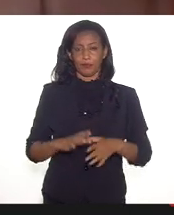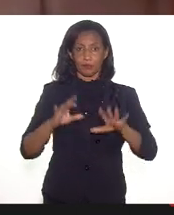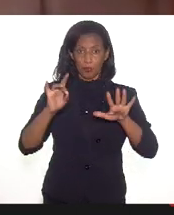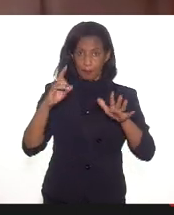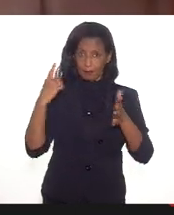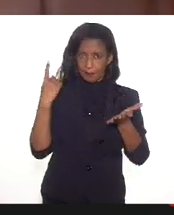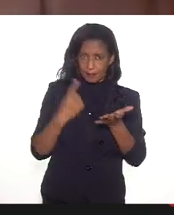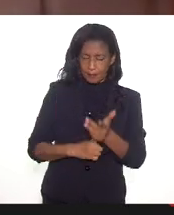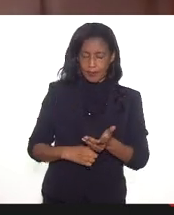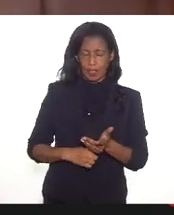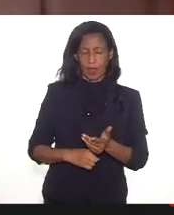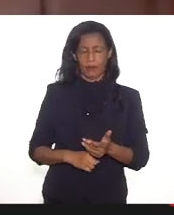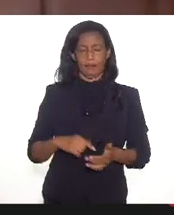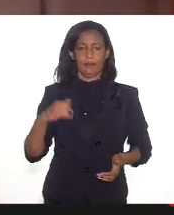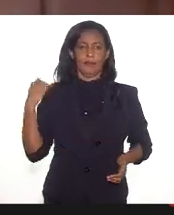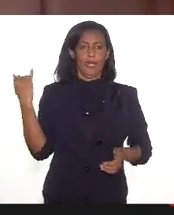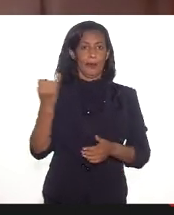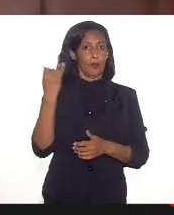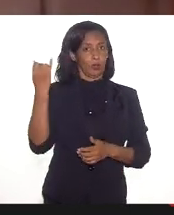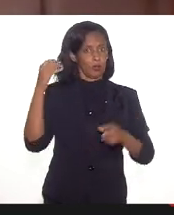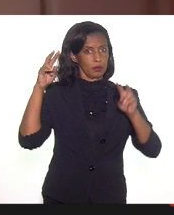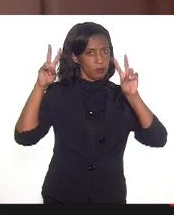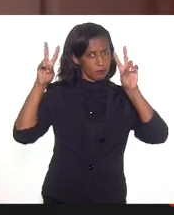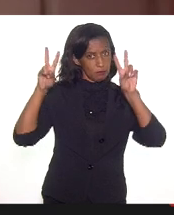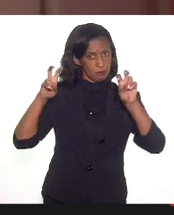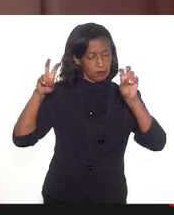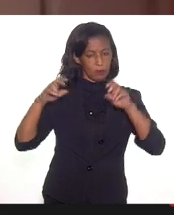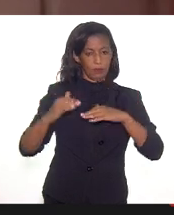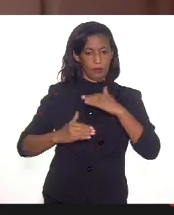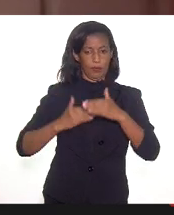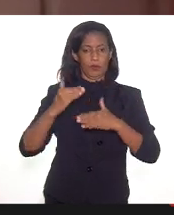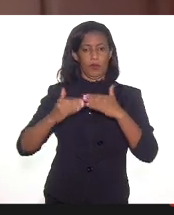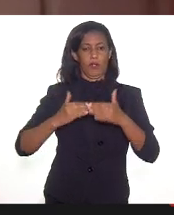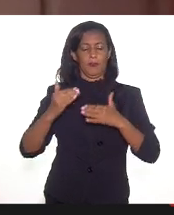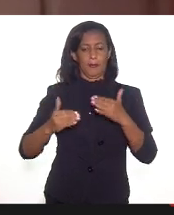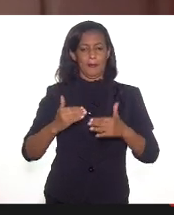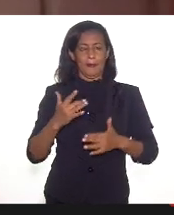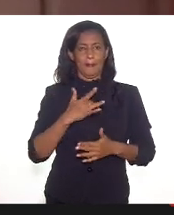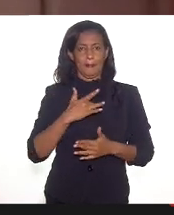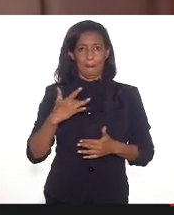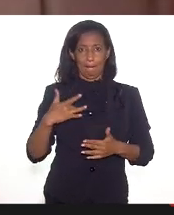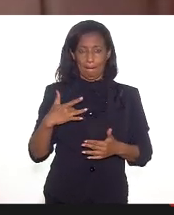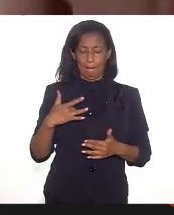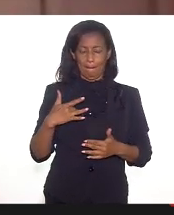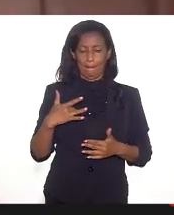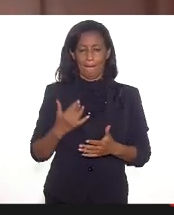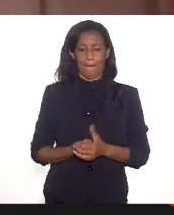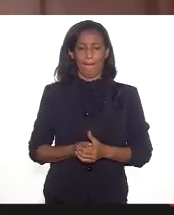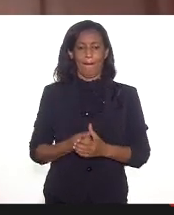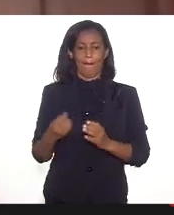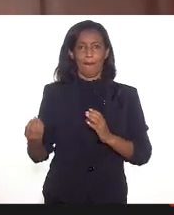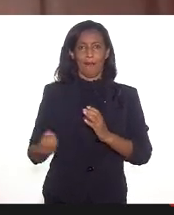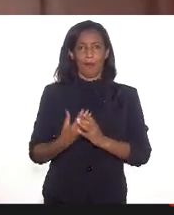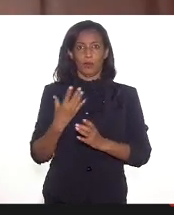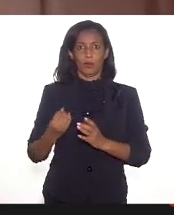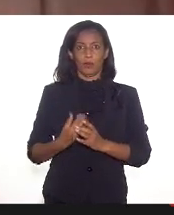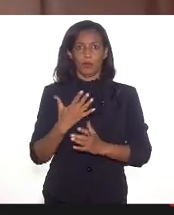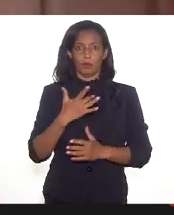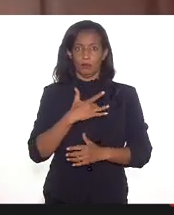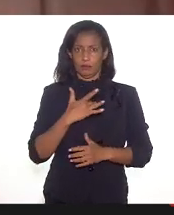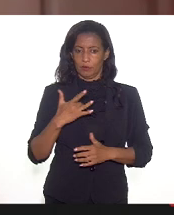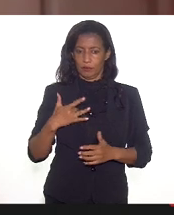para marcar aqui a importância desse tema como processo de promoção de saúde, produção e promoção de saúde,